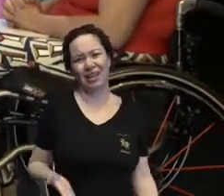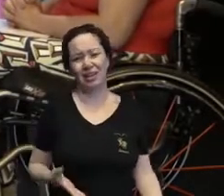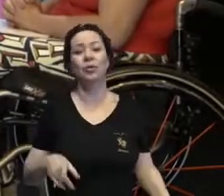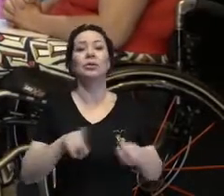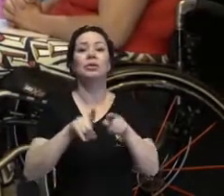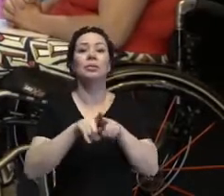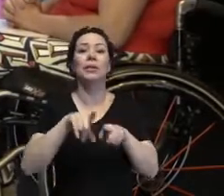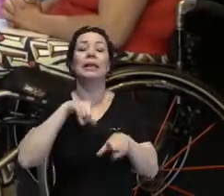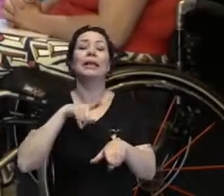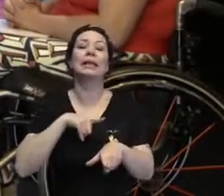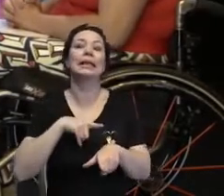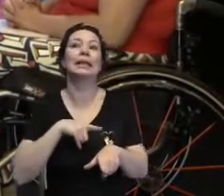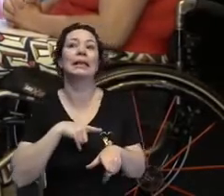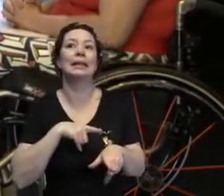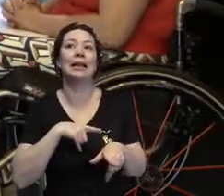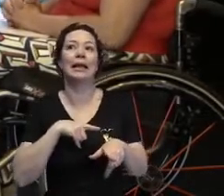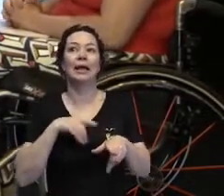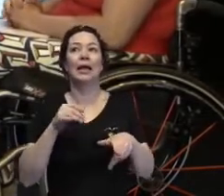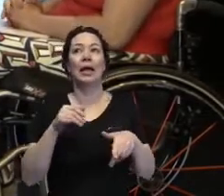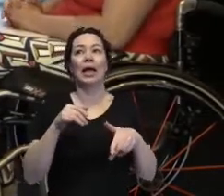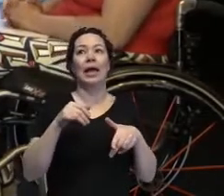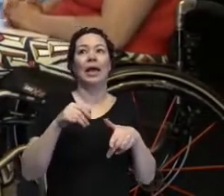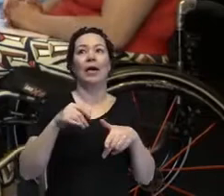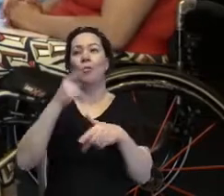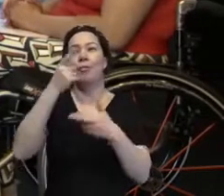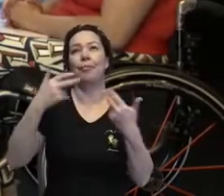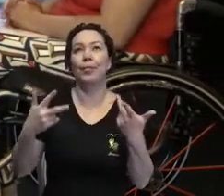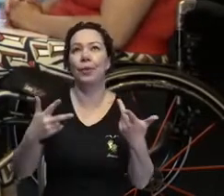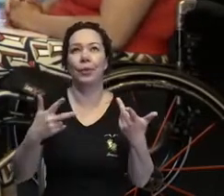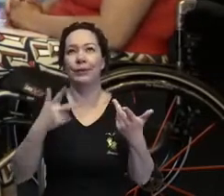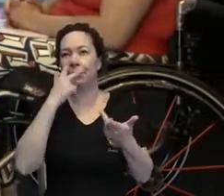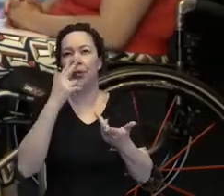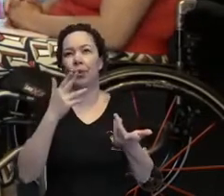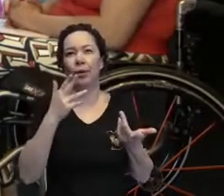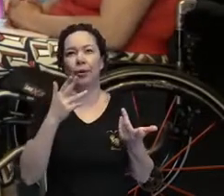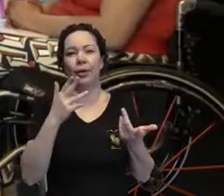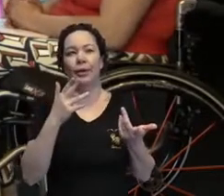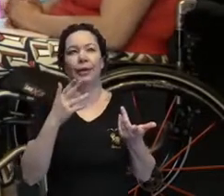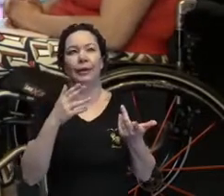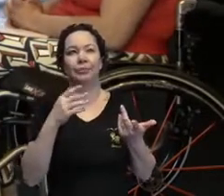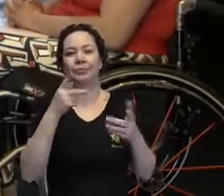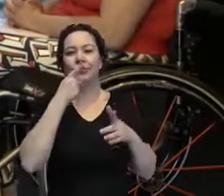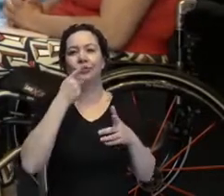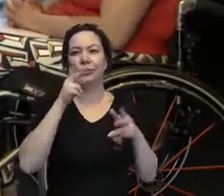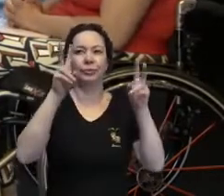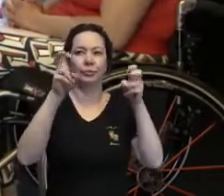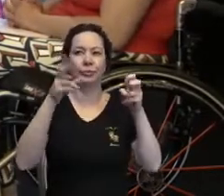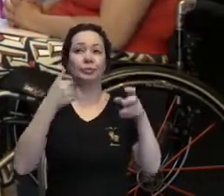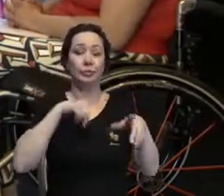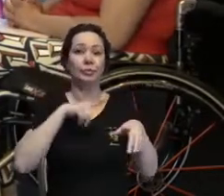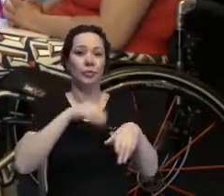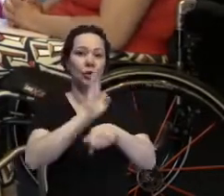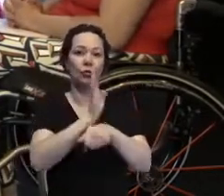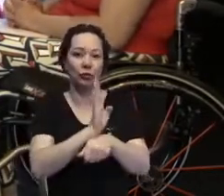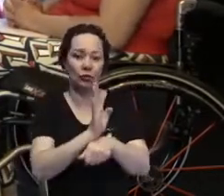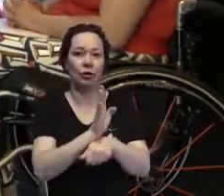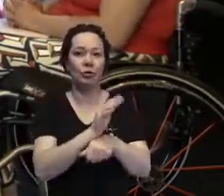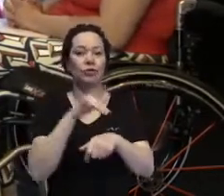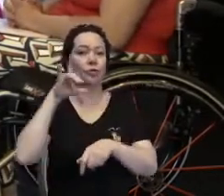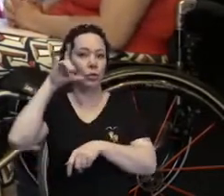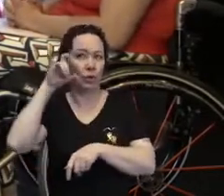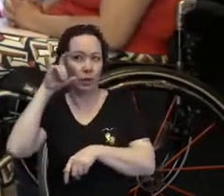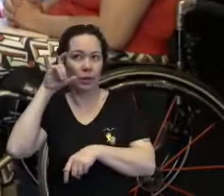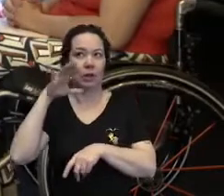romantizado do amar o seu corpo. Muito, pô. Eu falo, tem um vídeo aqui no YouTube, no meu canal,